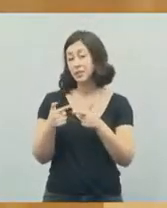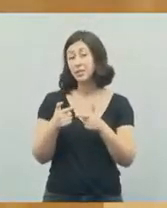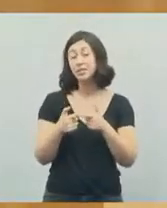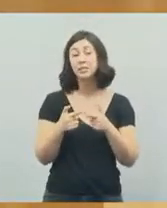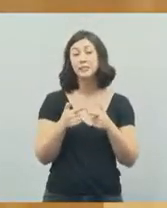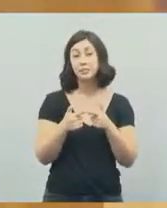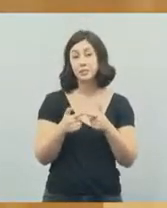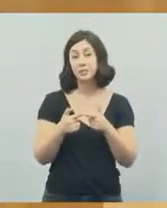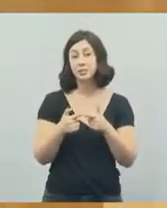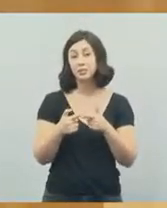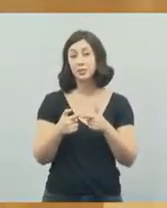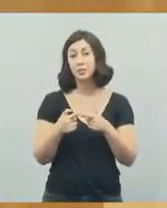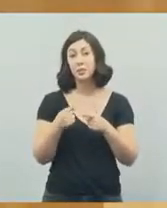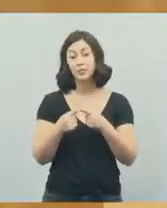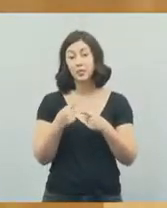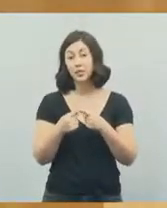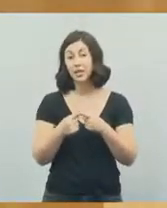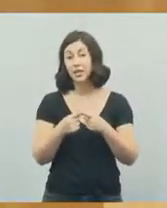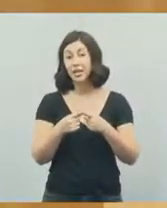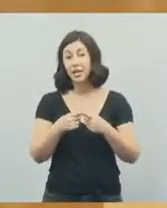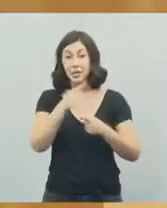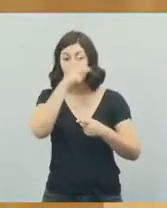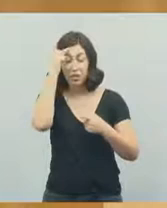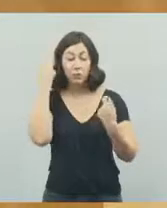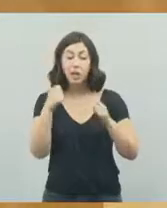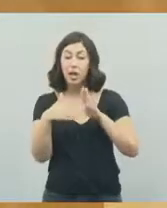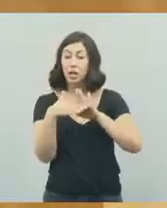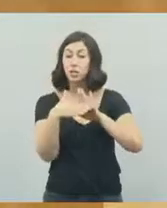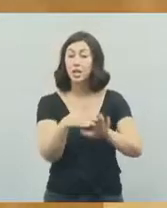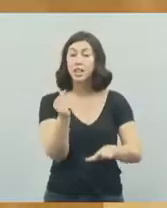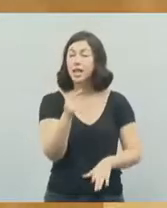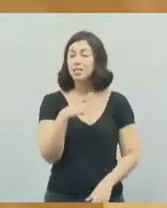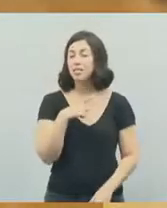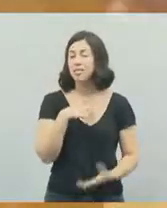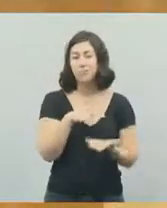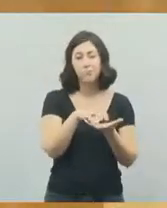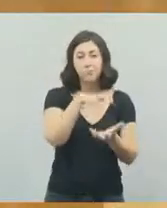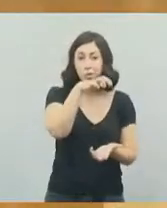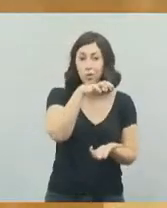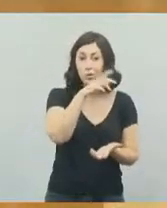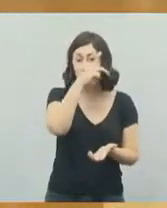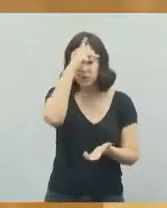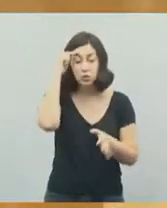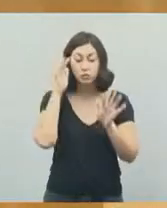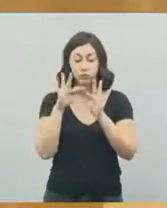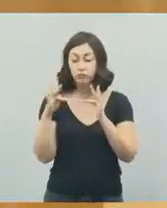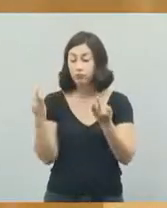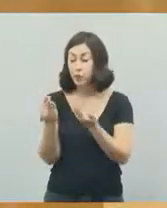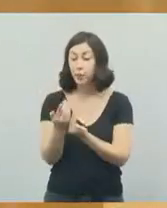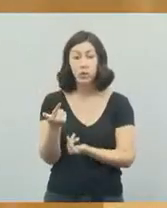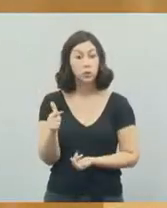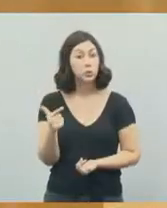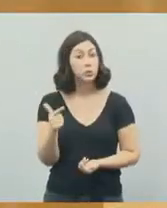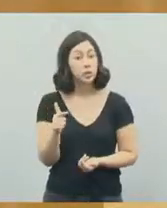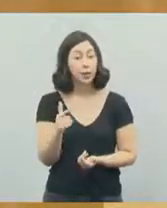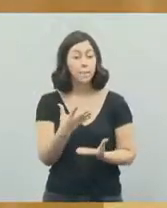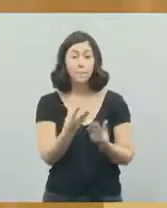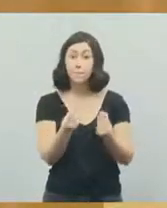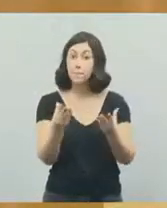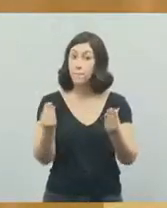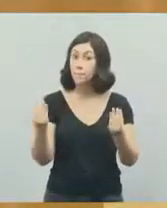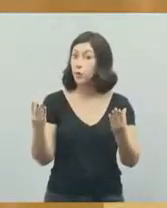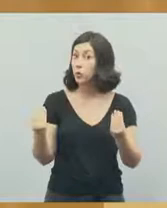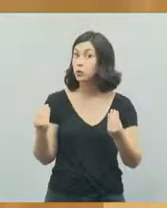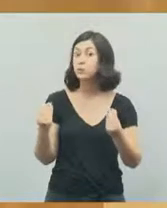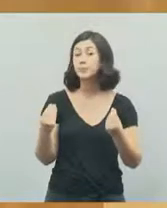essas famílias. Ali tem idosos, ali tem pessoas que não têm família, muitos deles são ajudados por essa